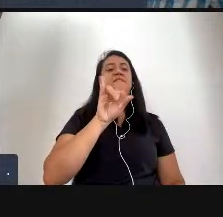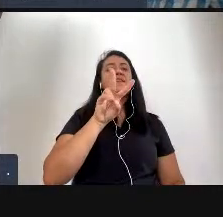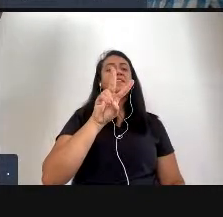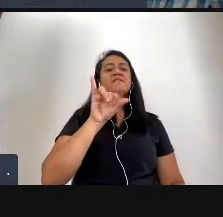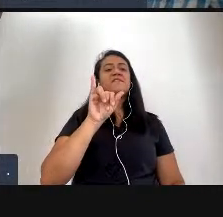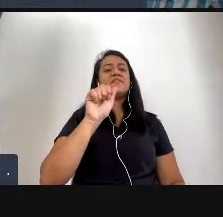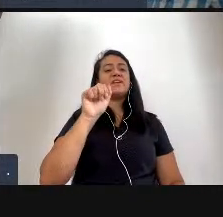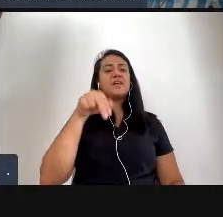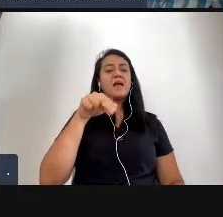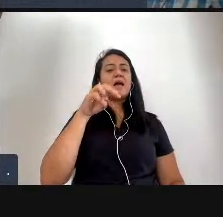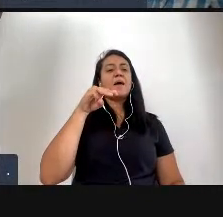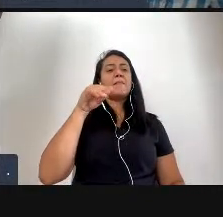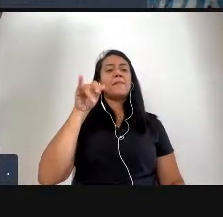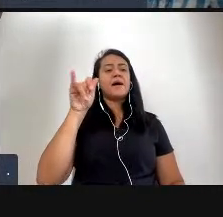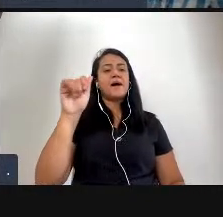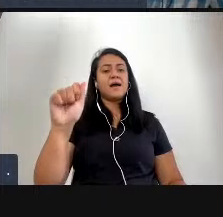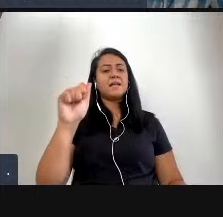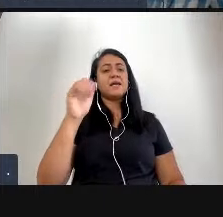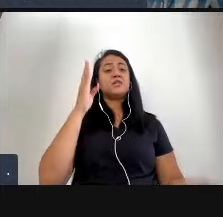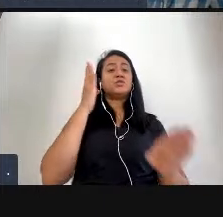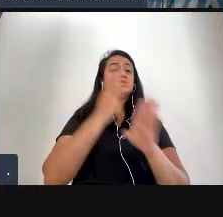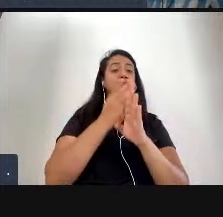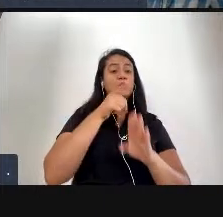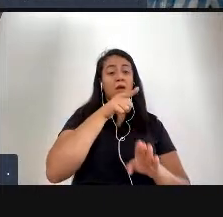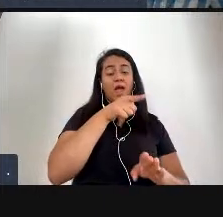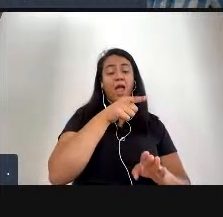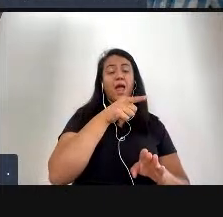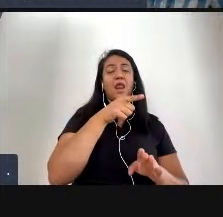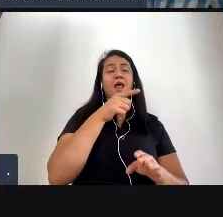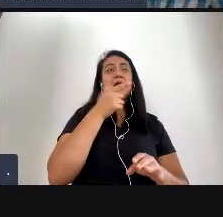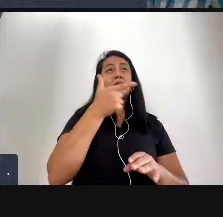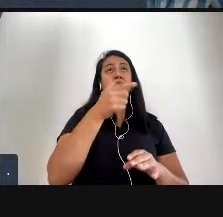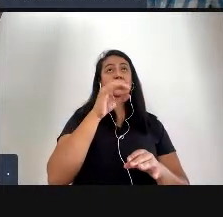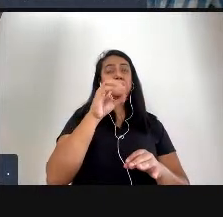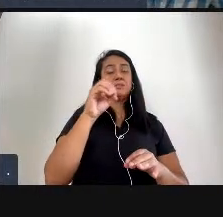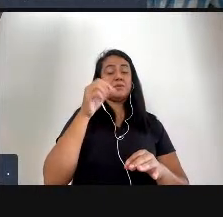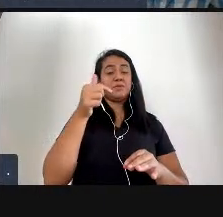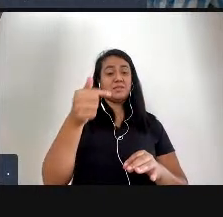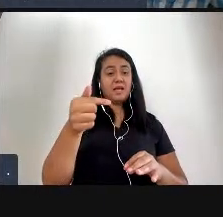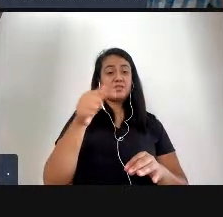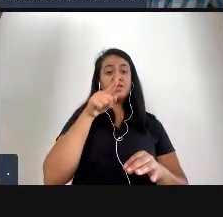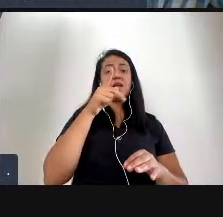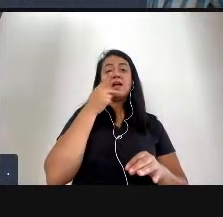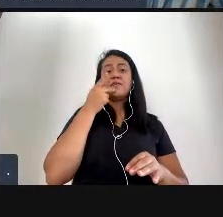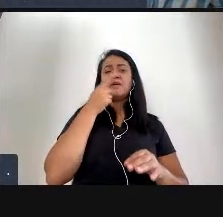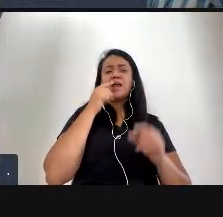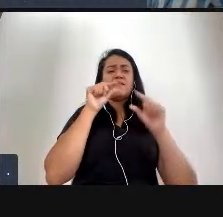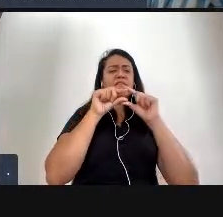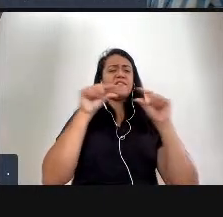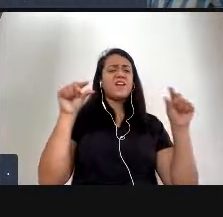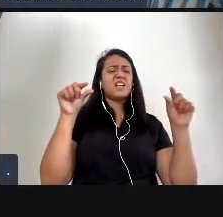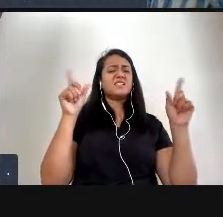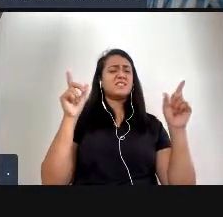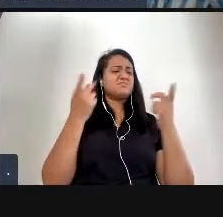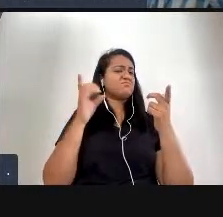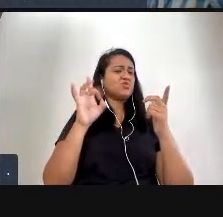fotógrafa foi descoberta em 2007 ela dizia com frases curtas então